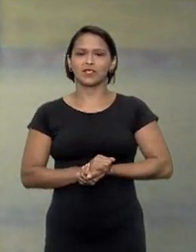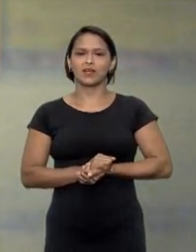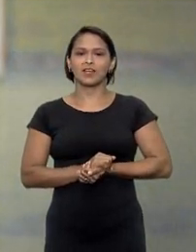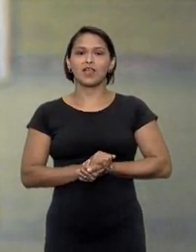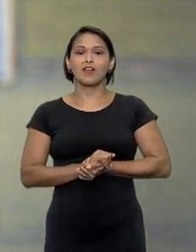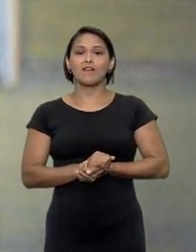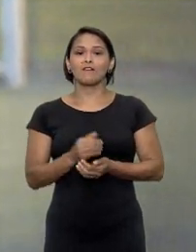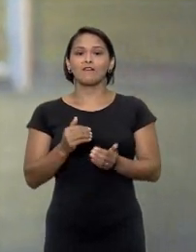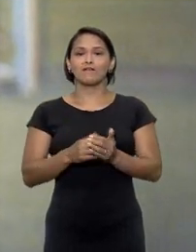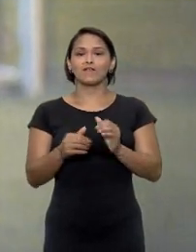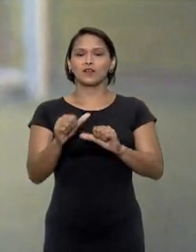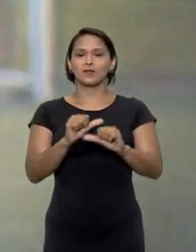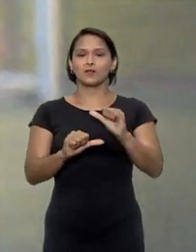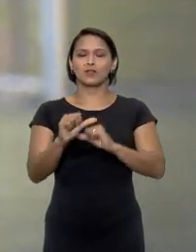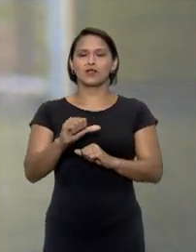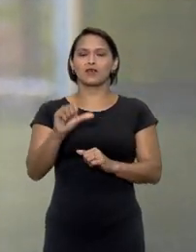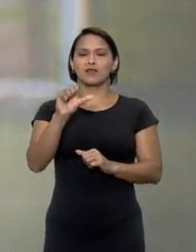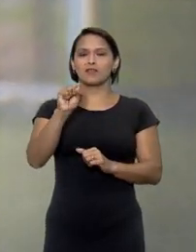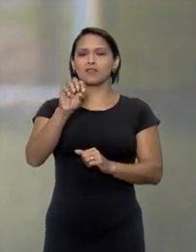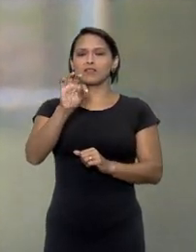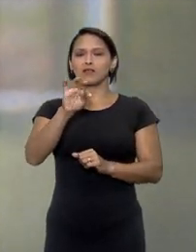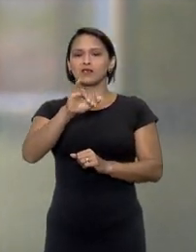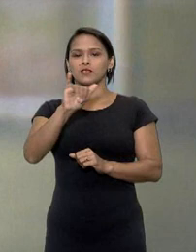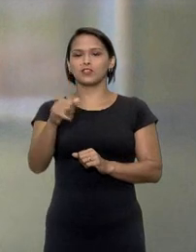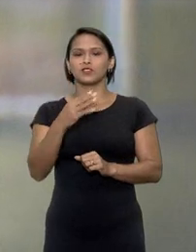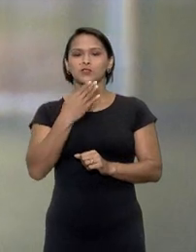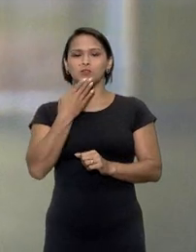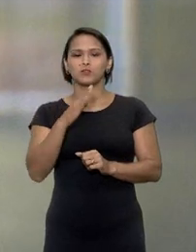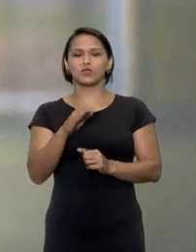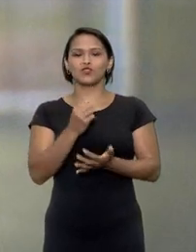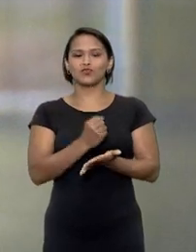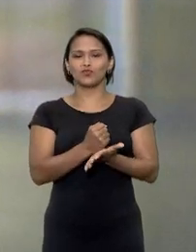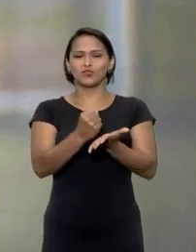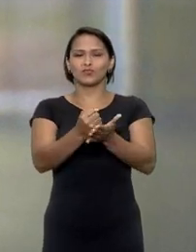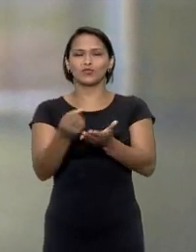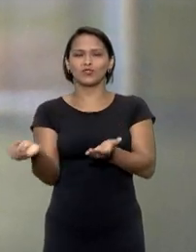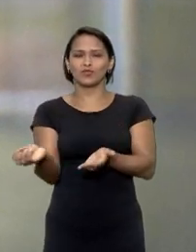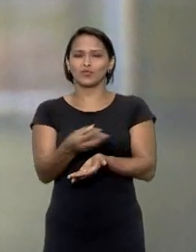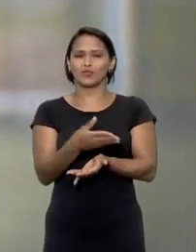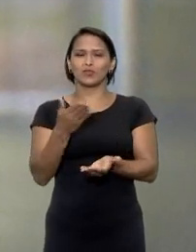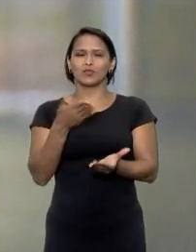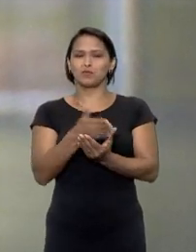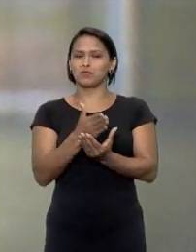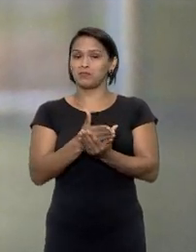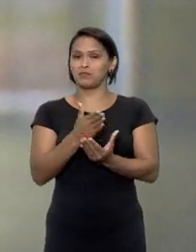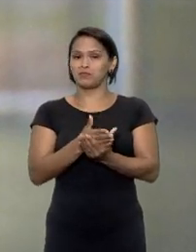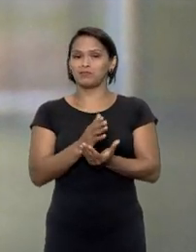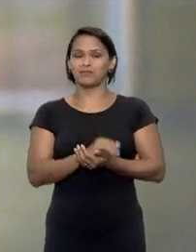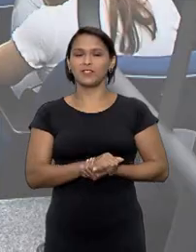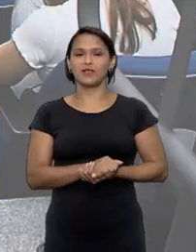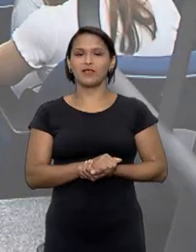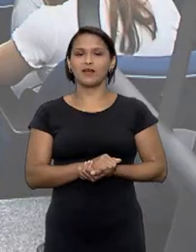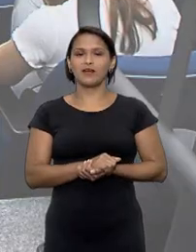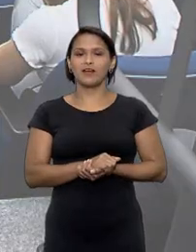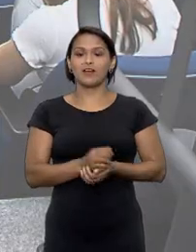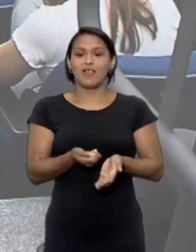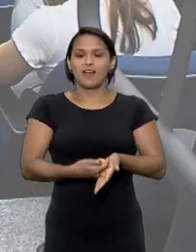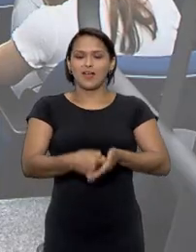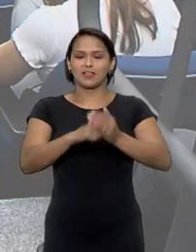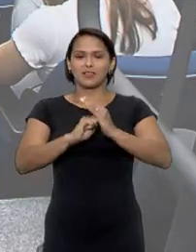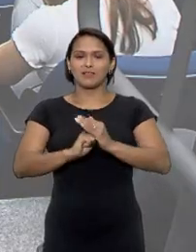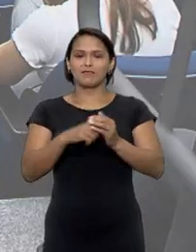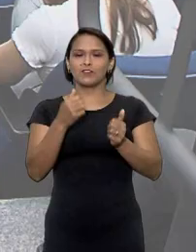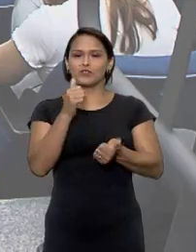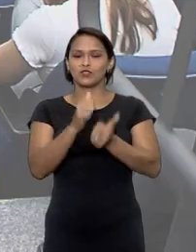por isso foi submetido ao STJ o pedido de homologação da decisão estrangeira a defesa do